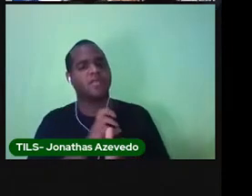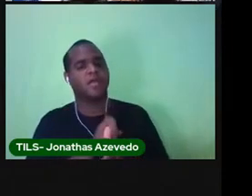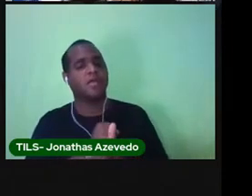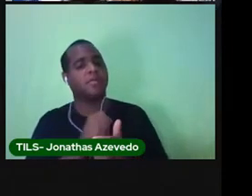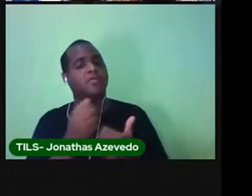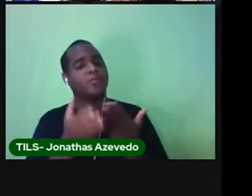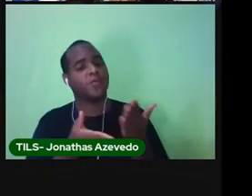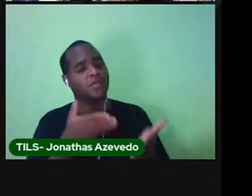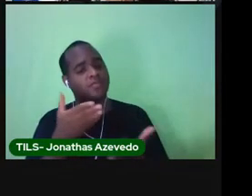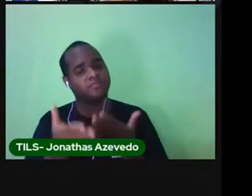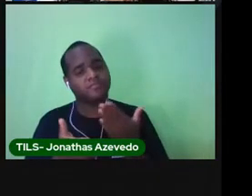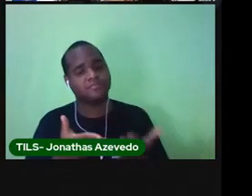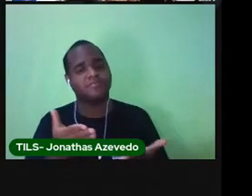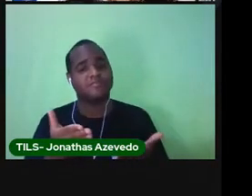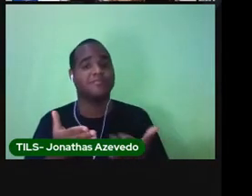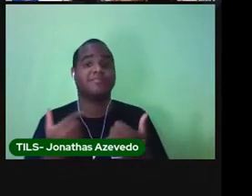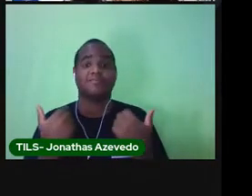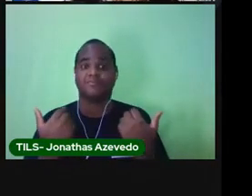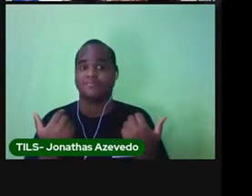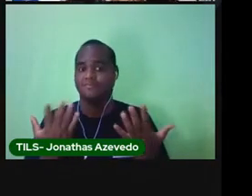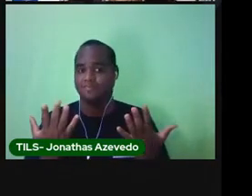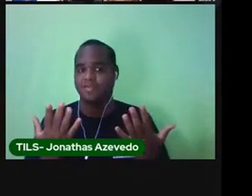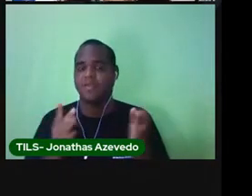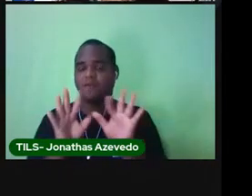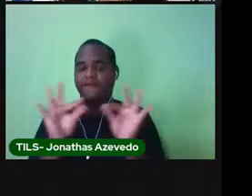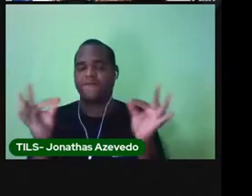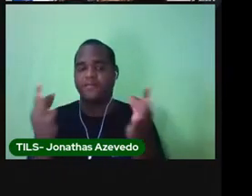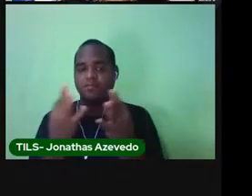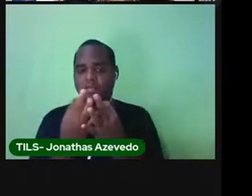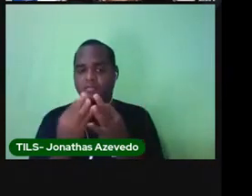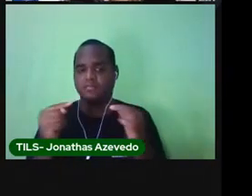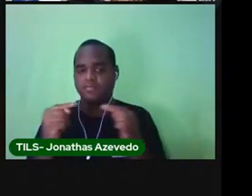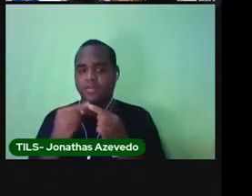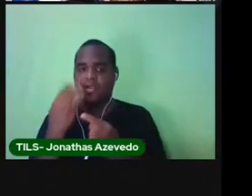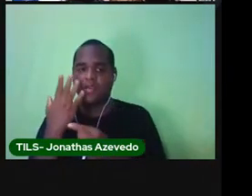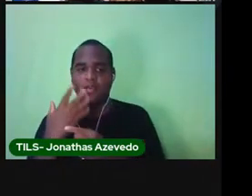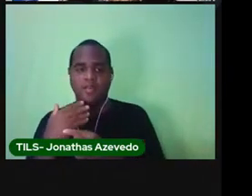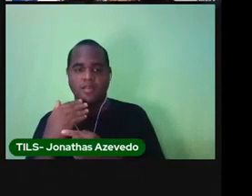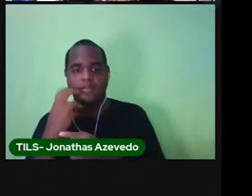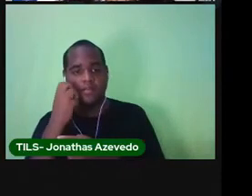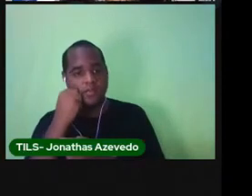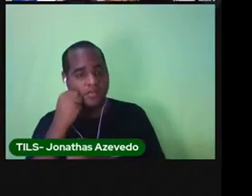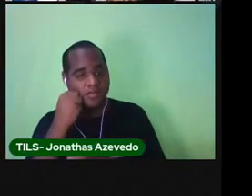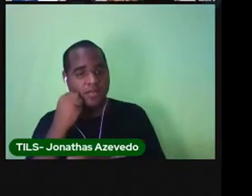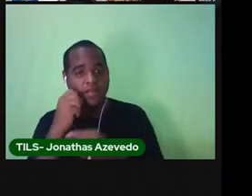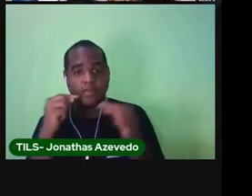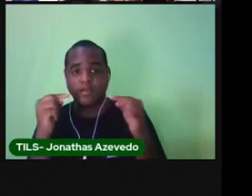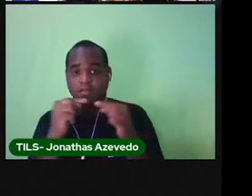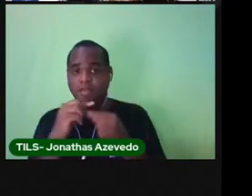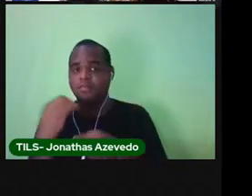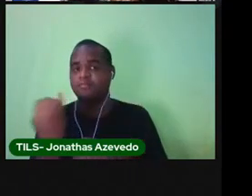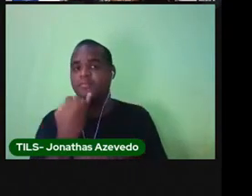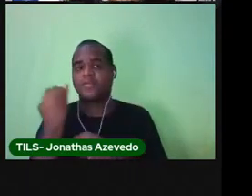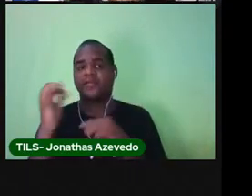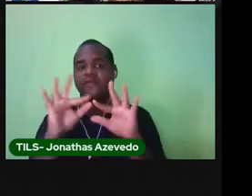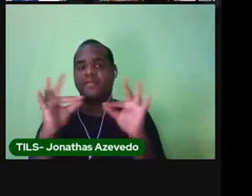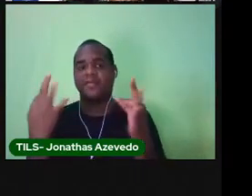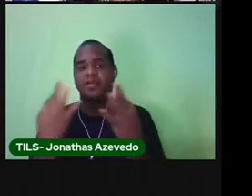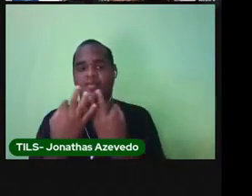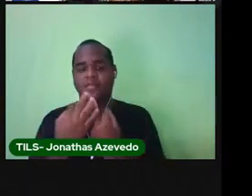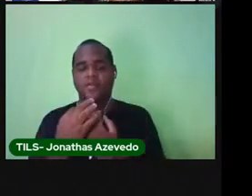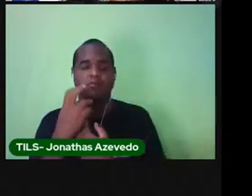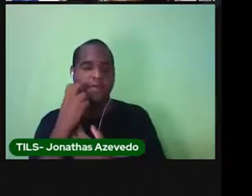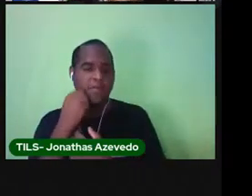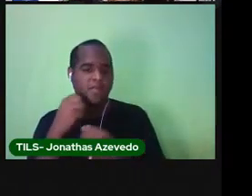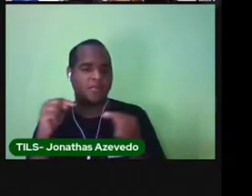aquele que cuida. Então, a família com crianças adotadas. É uma família como qualquer